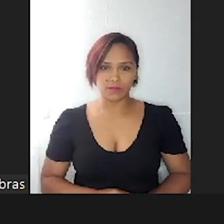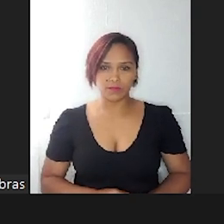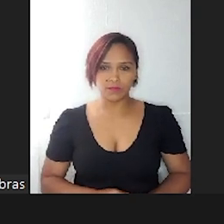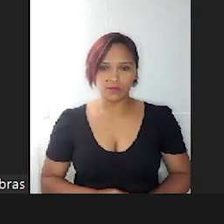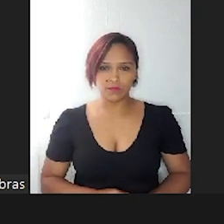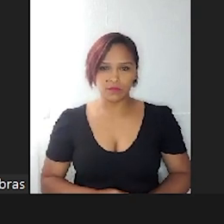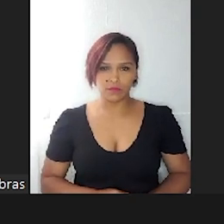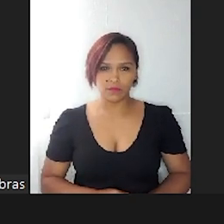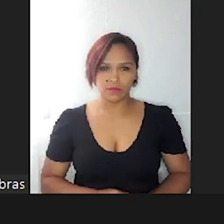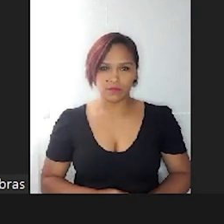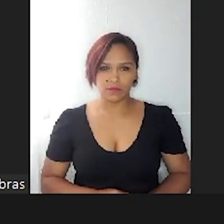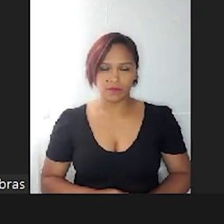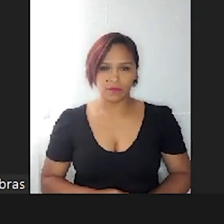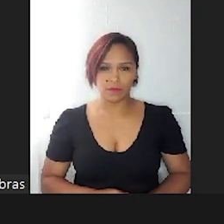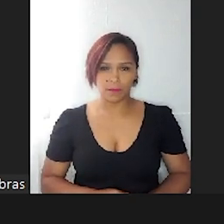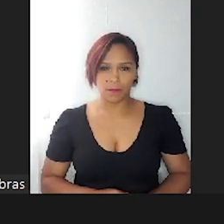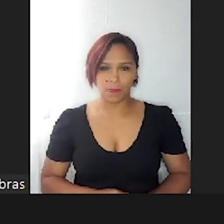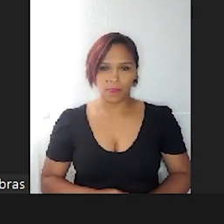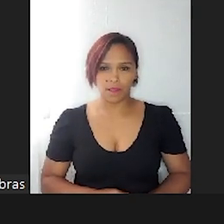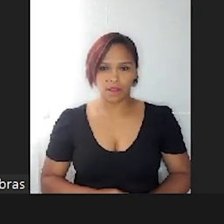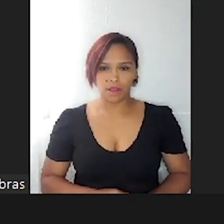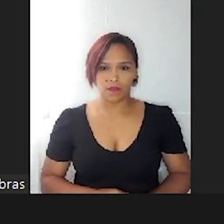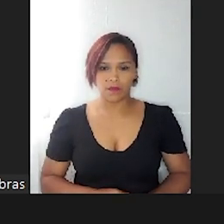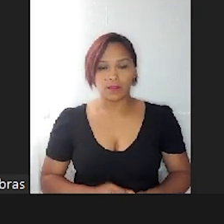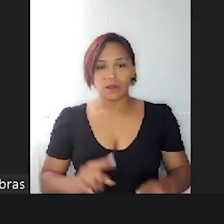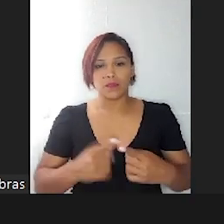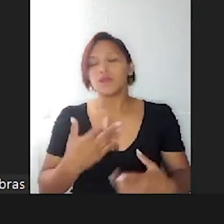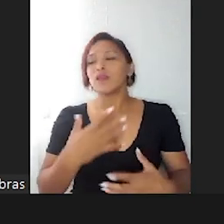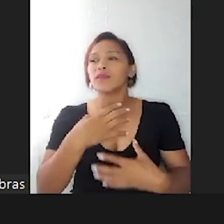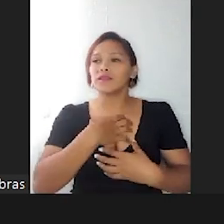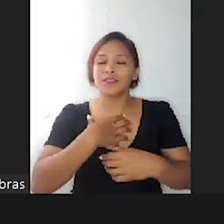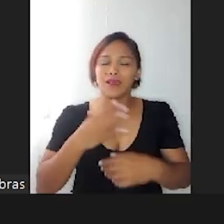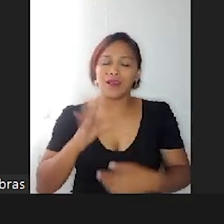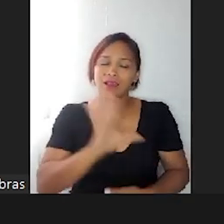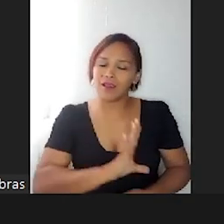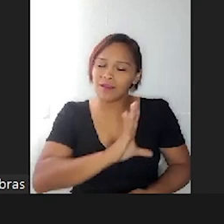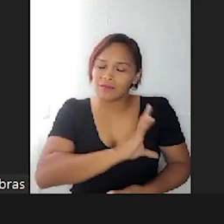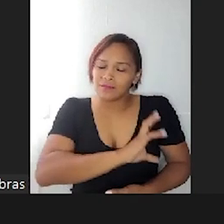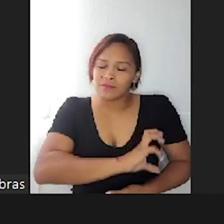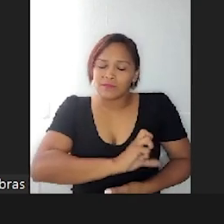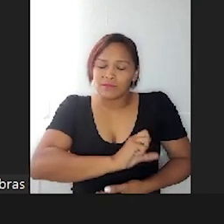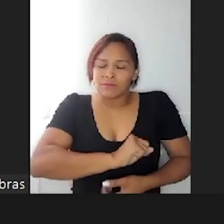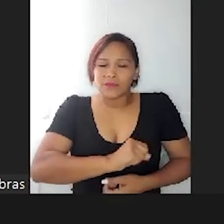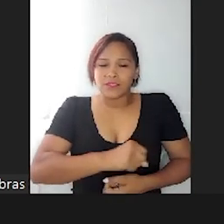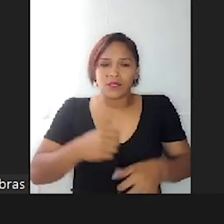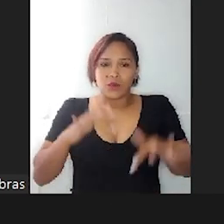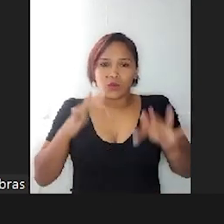E aí eles se sentem amados, eles também